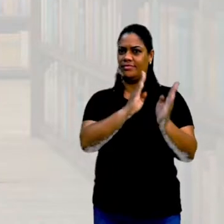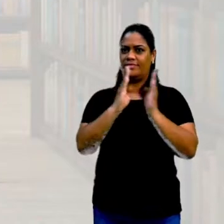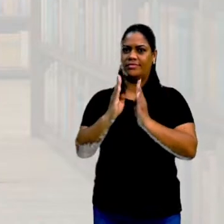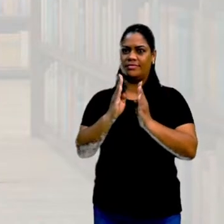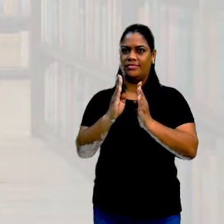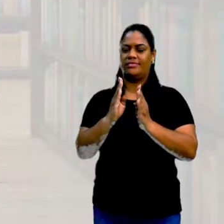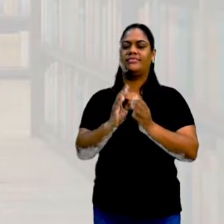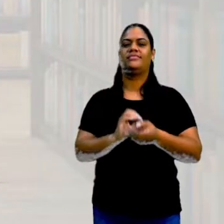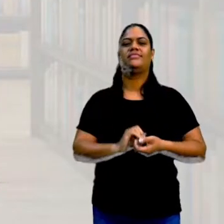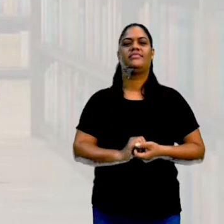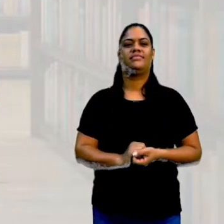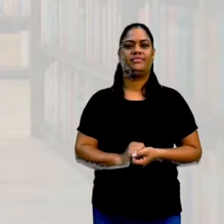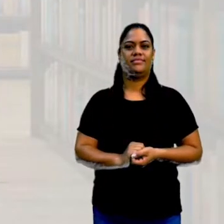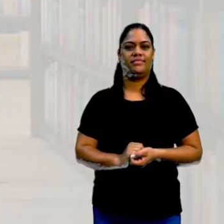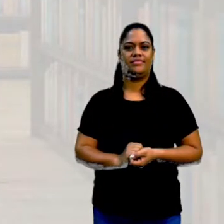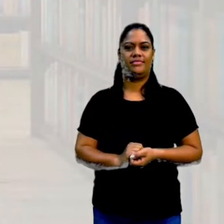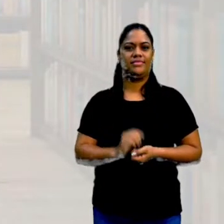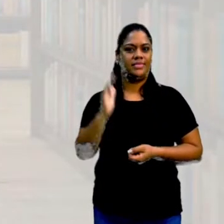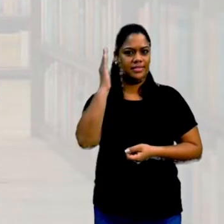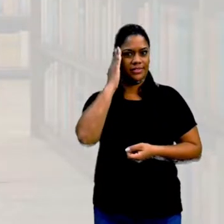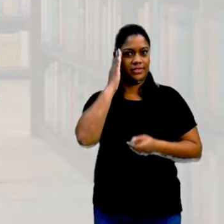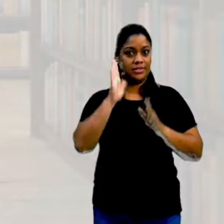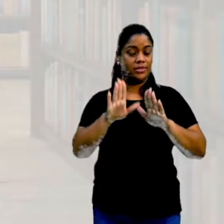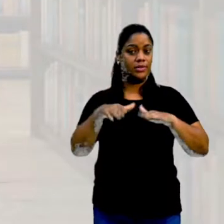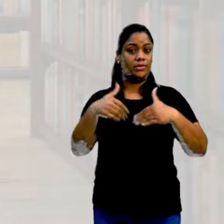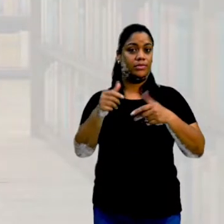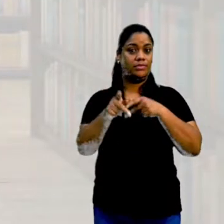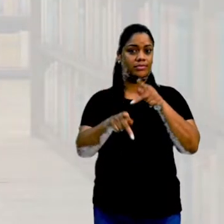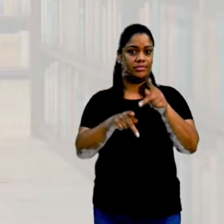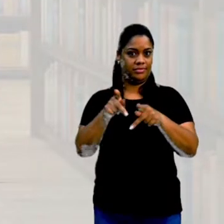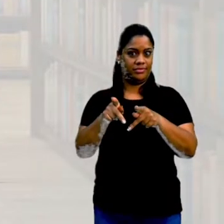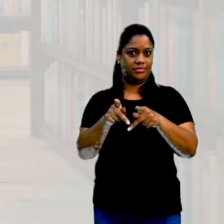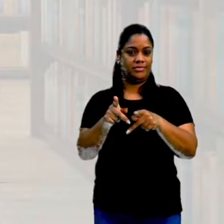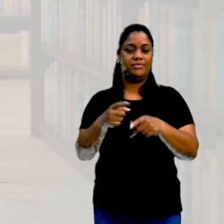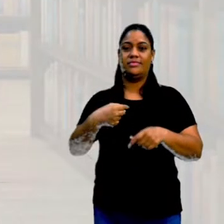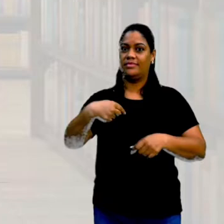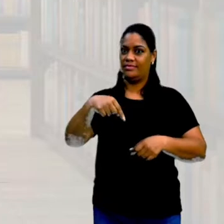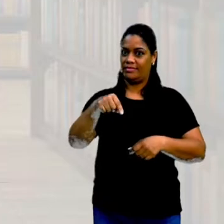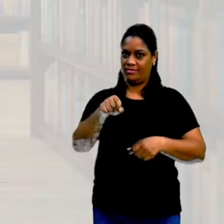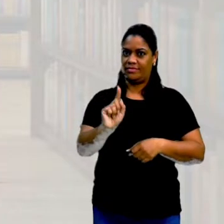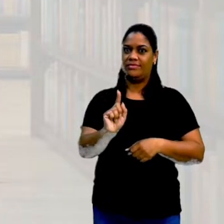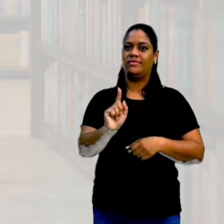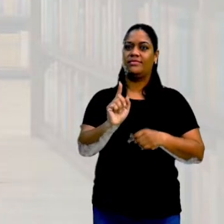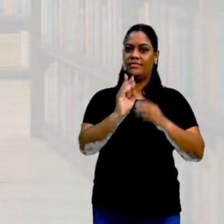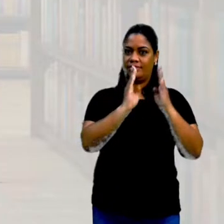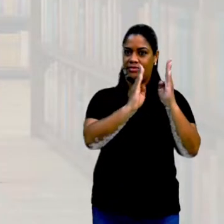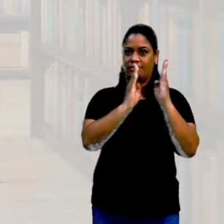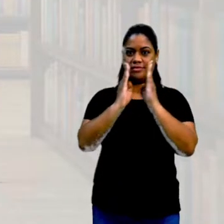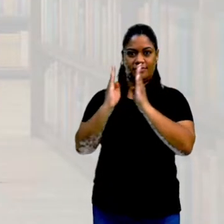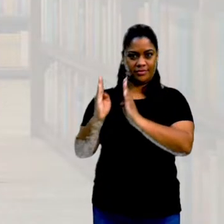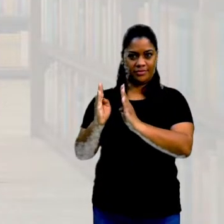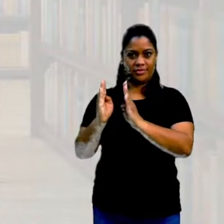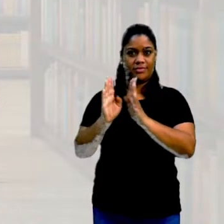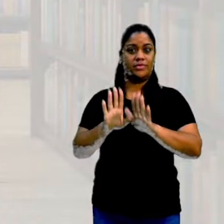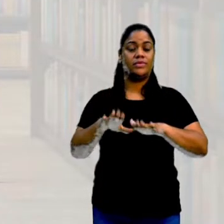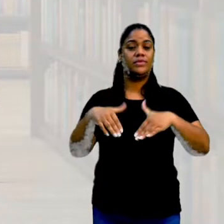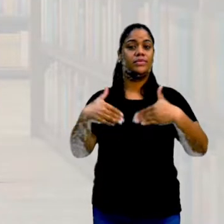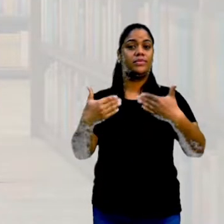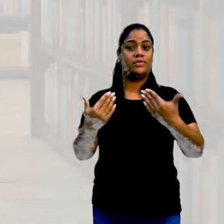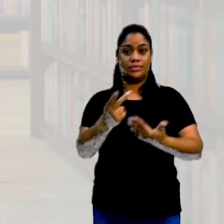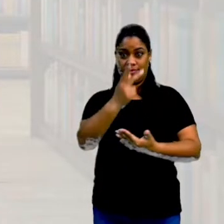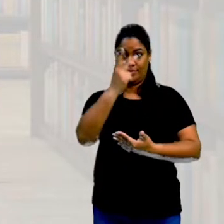Para isso, ela quer entender qual público que frequenta a biblioteca, qual a